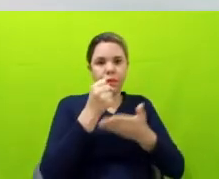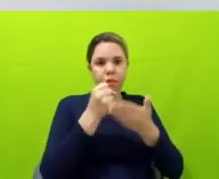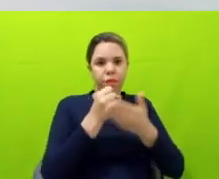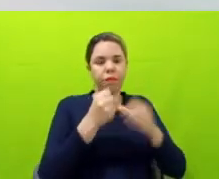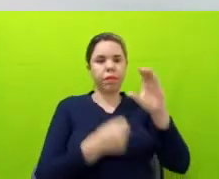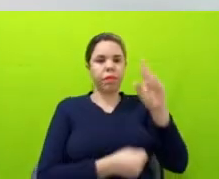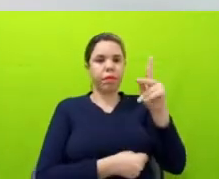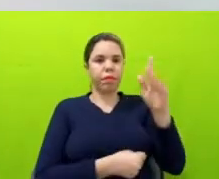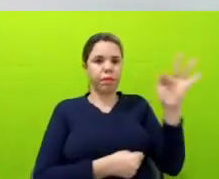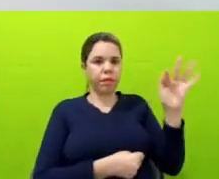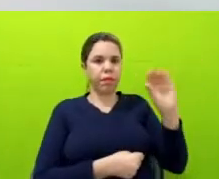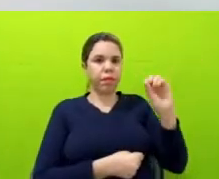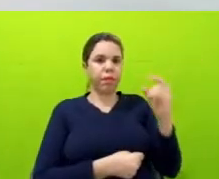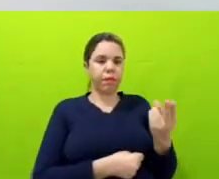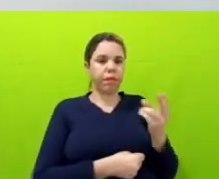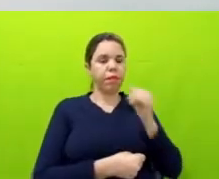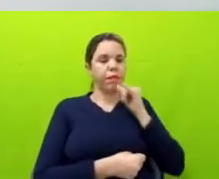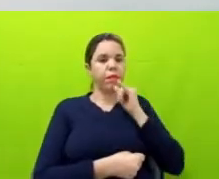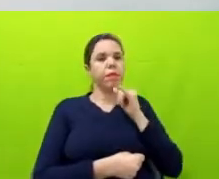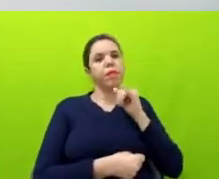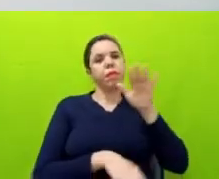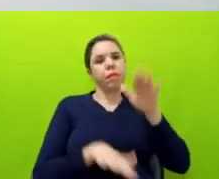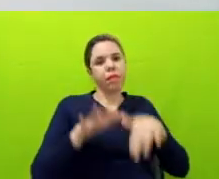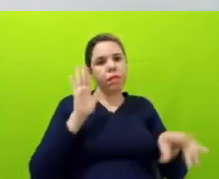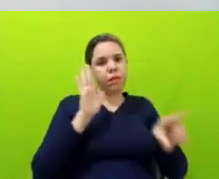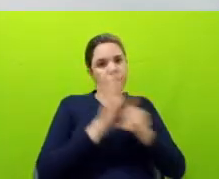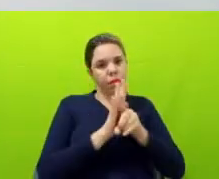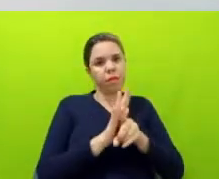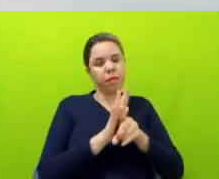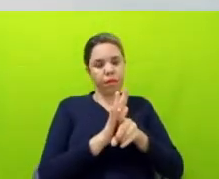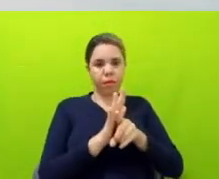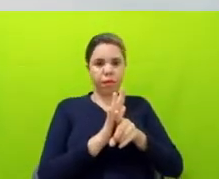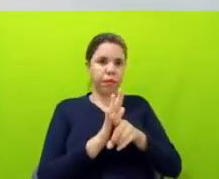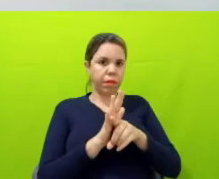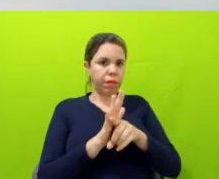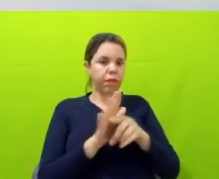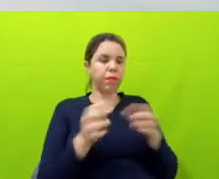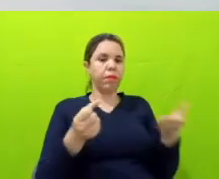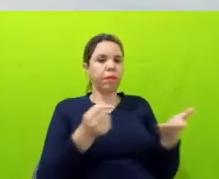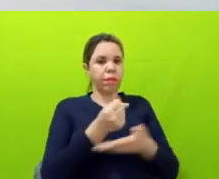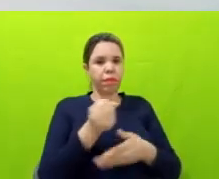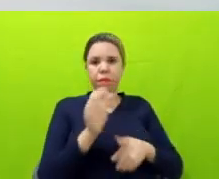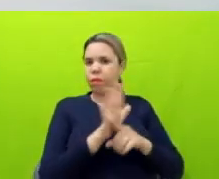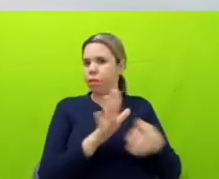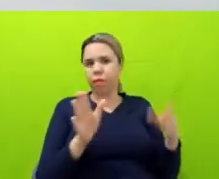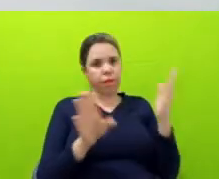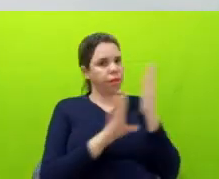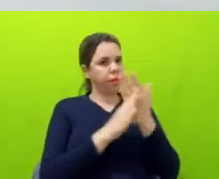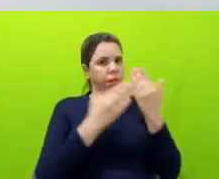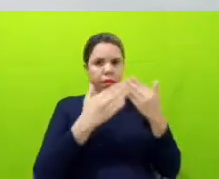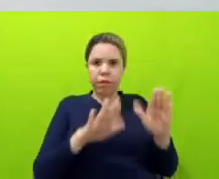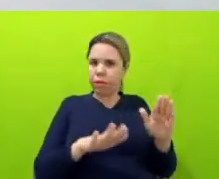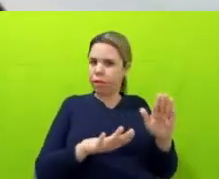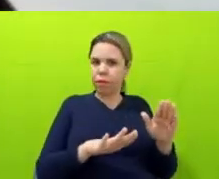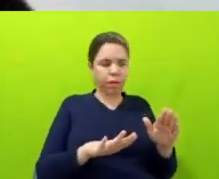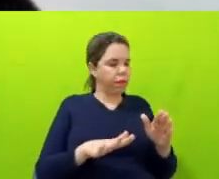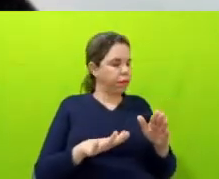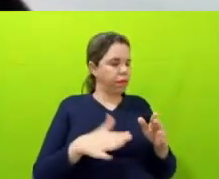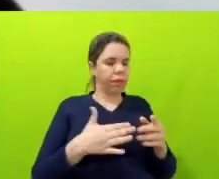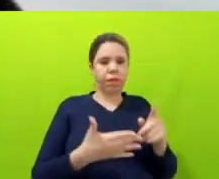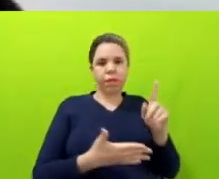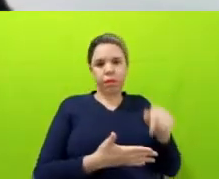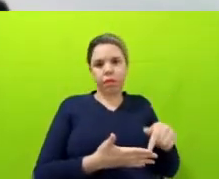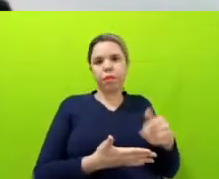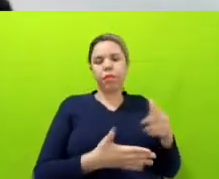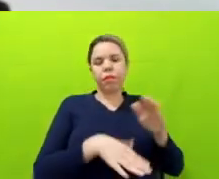um nome de proprietário, né, e como essas bases de dados não disponibilizam esse tipo de informação, né, a gente